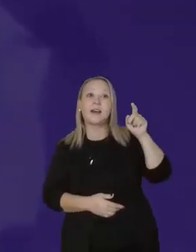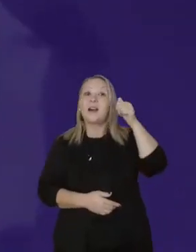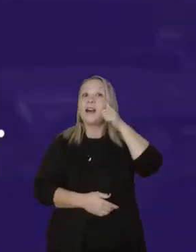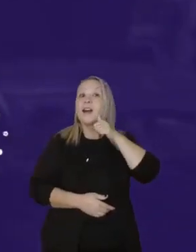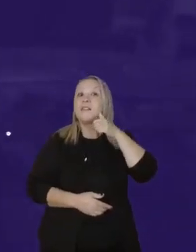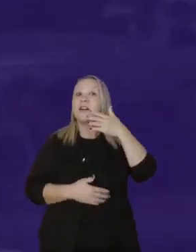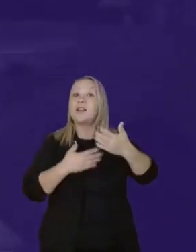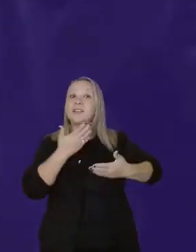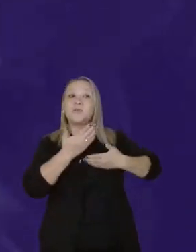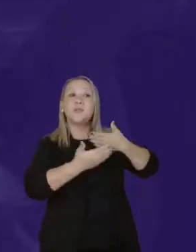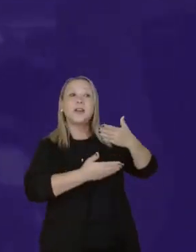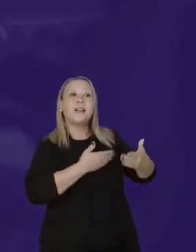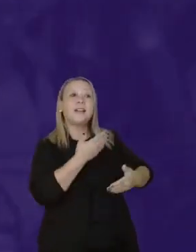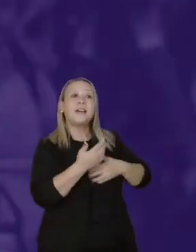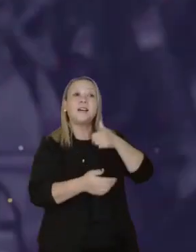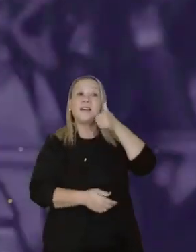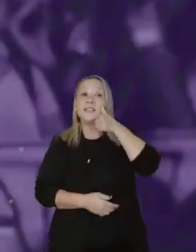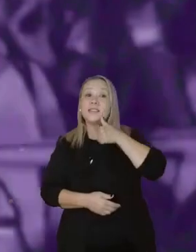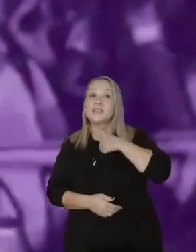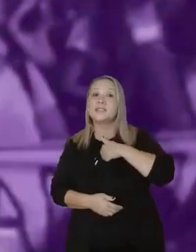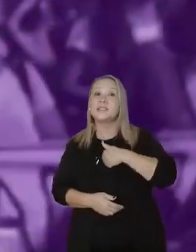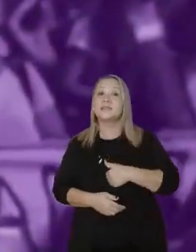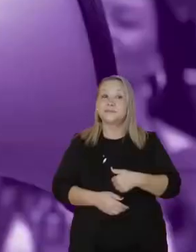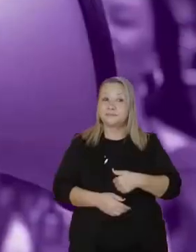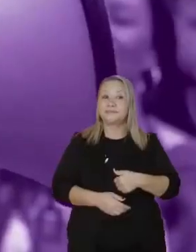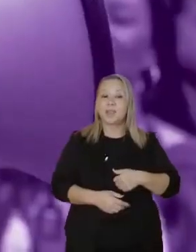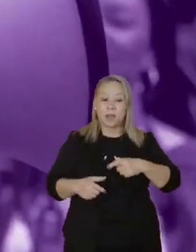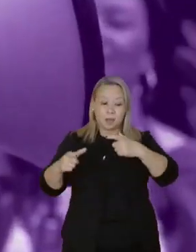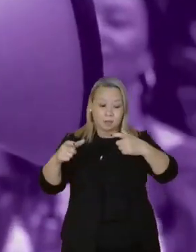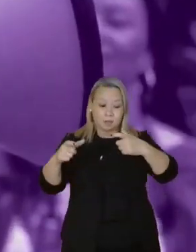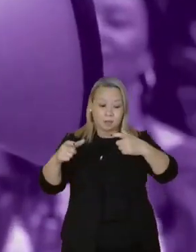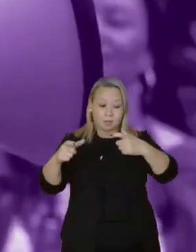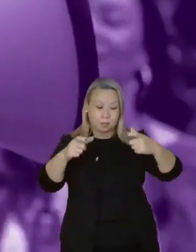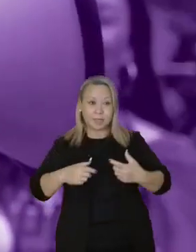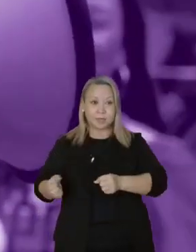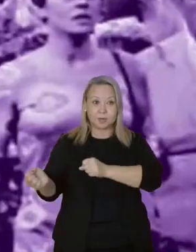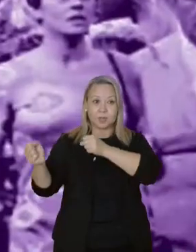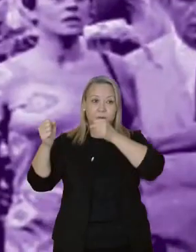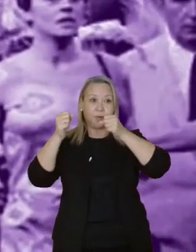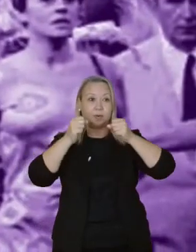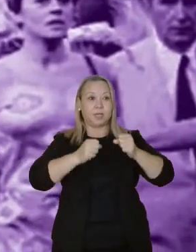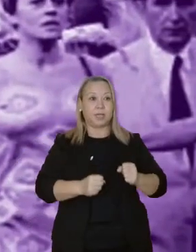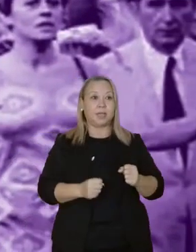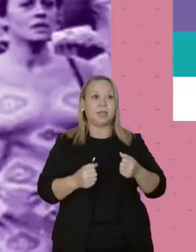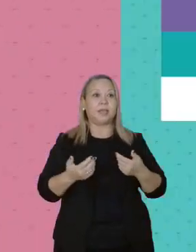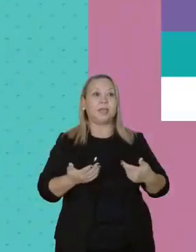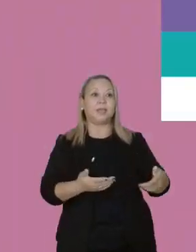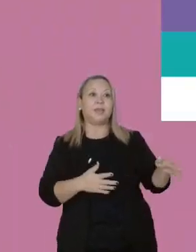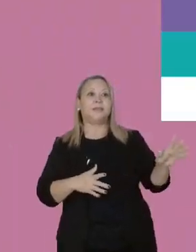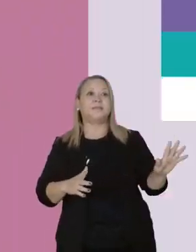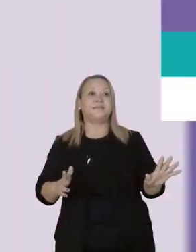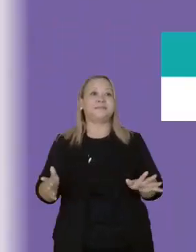São elas por elas Ocupando os espaços de poder